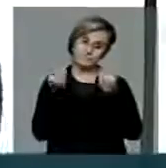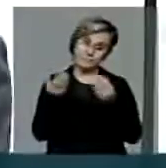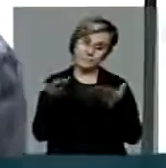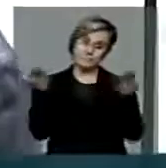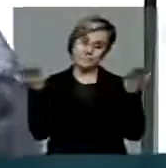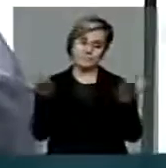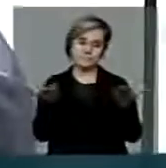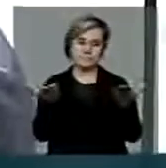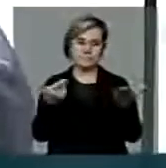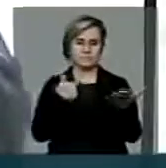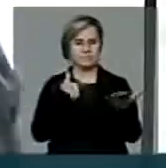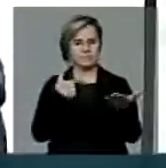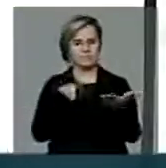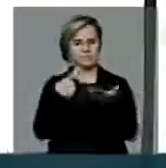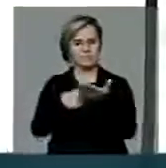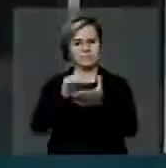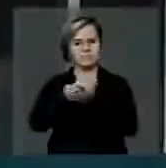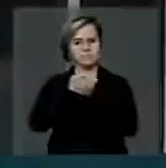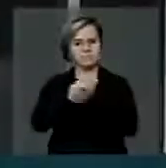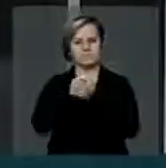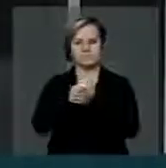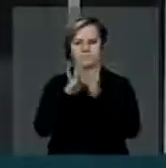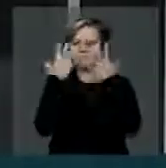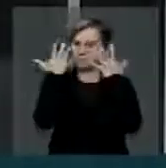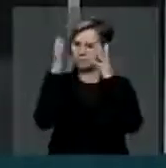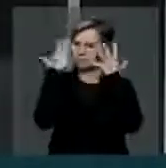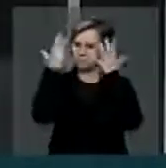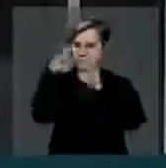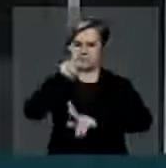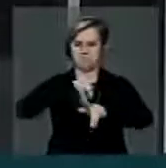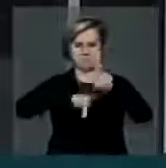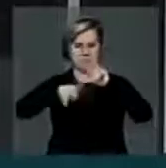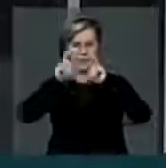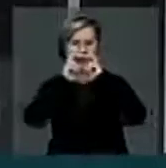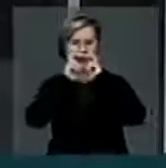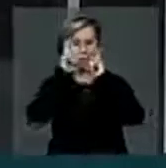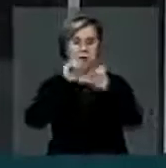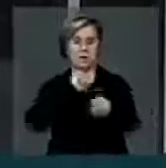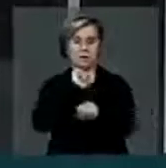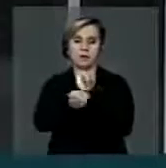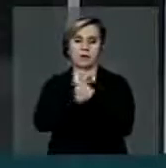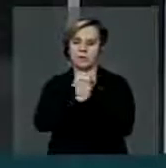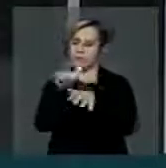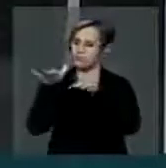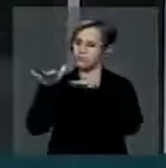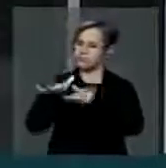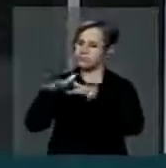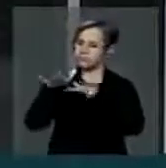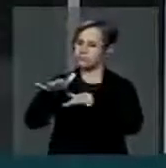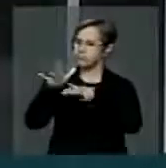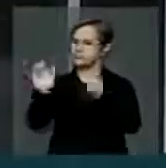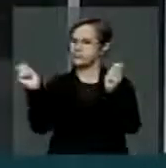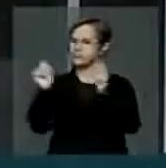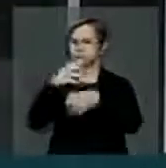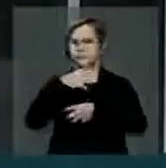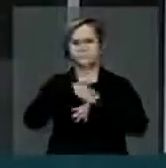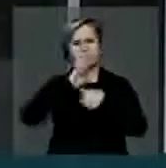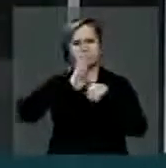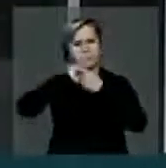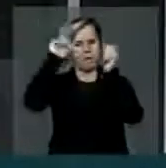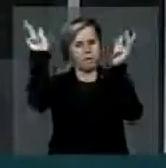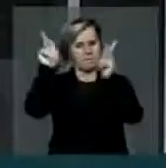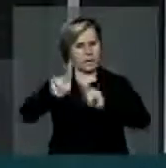os meus votos de felicitação ao movimento. Esperamos que o movimento seja pacífico, a maioria